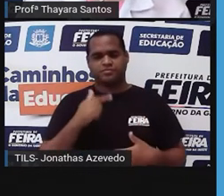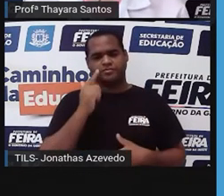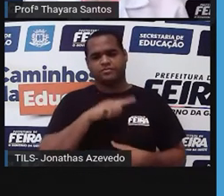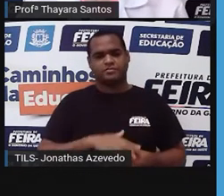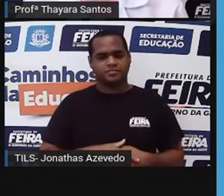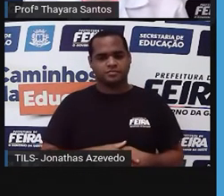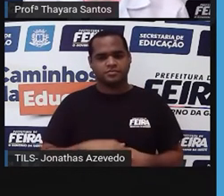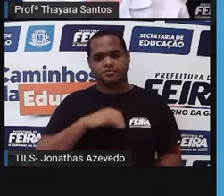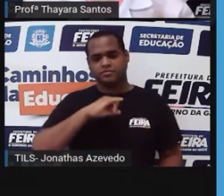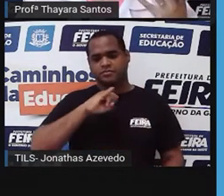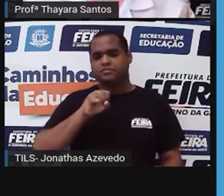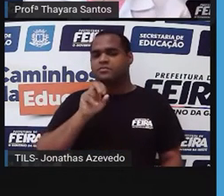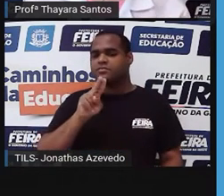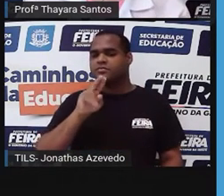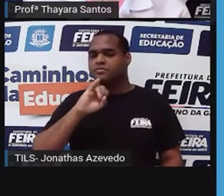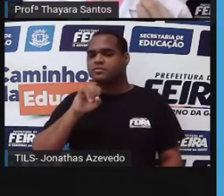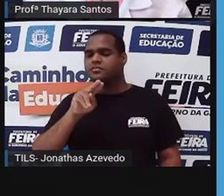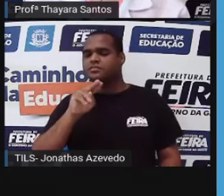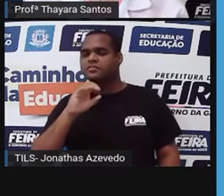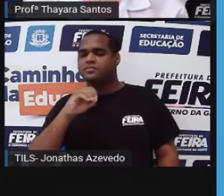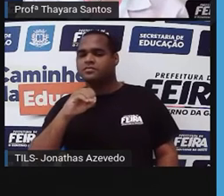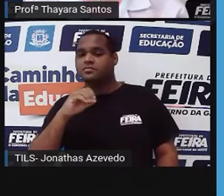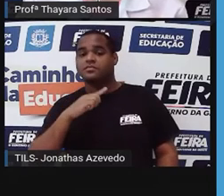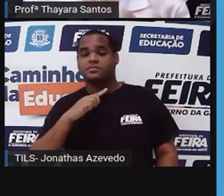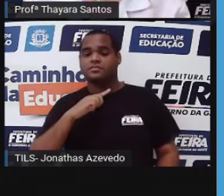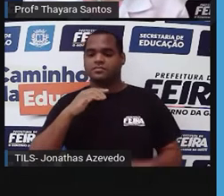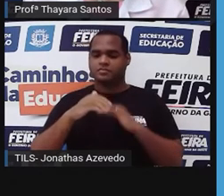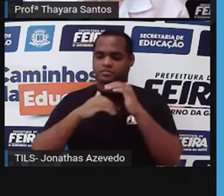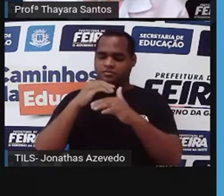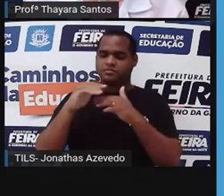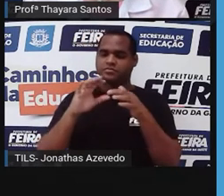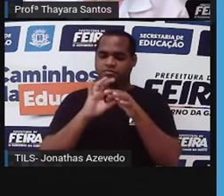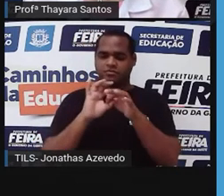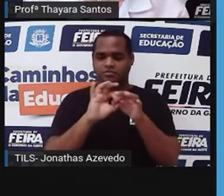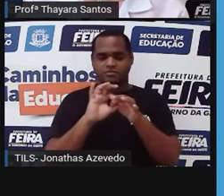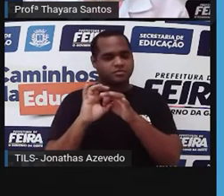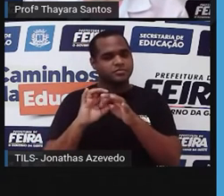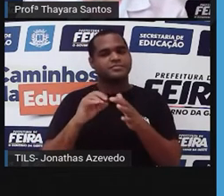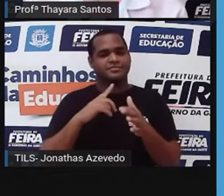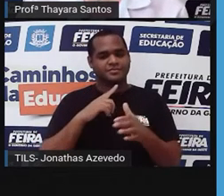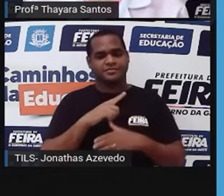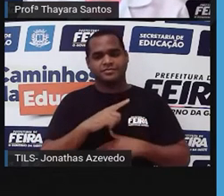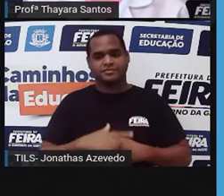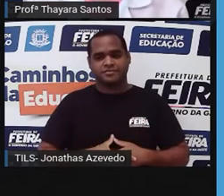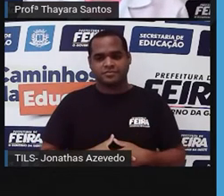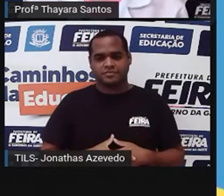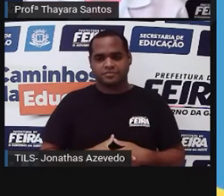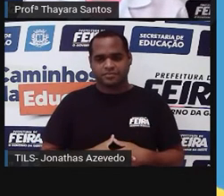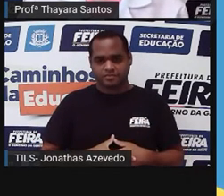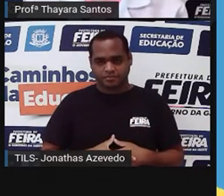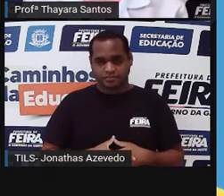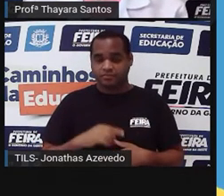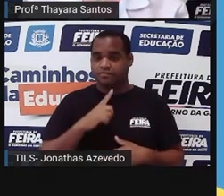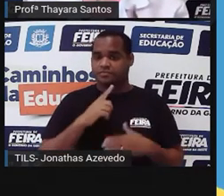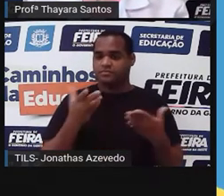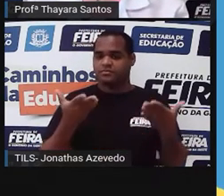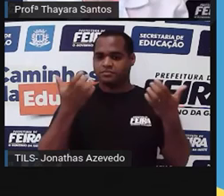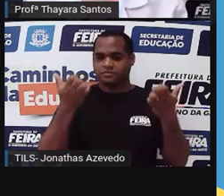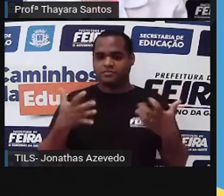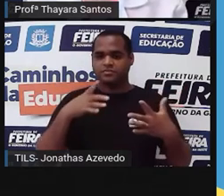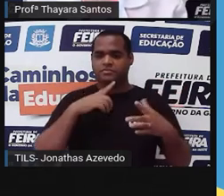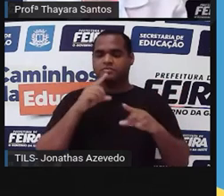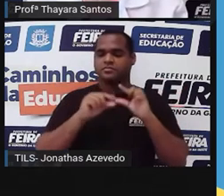jejuno e o hílio estão mais relacionados ao processo de absorção de nutrientes, né? Então, agora, vamos ver o que